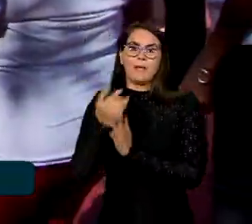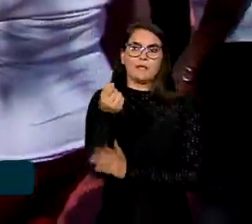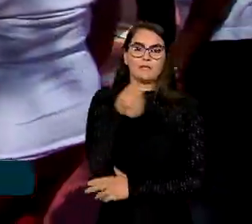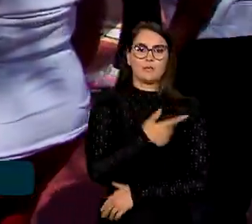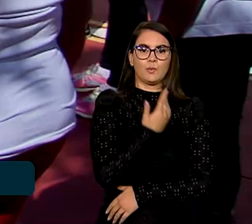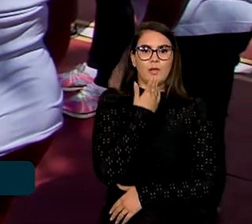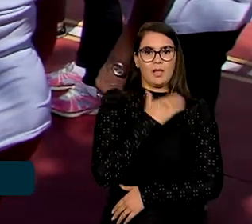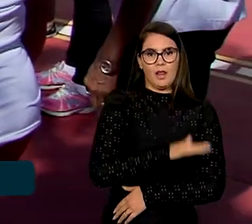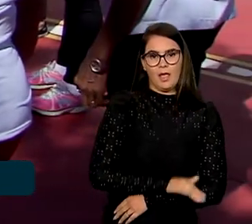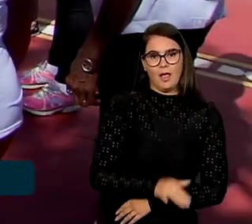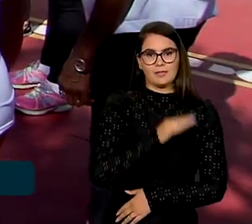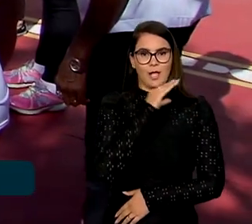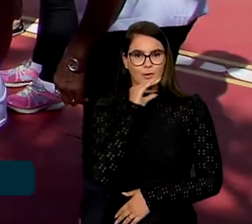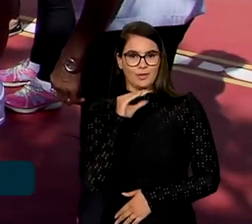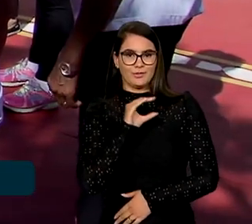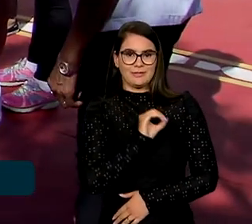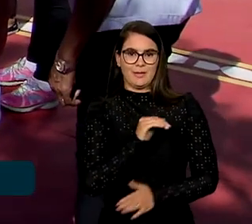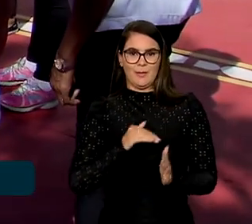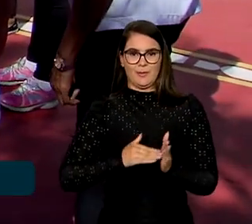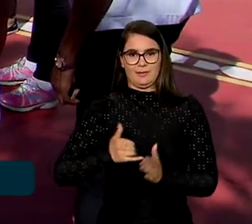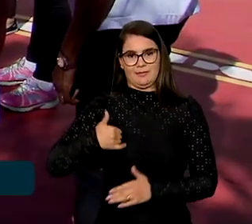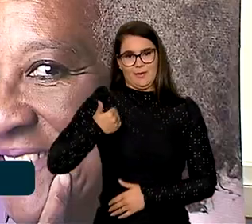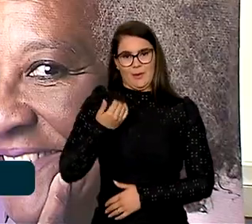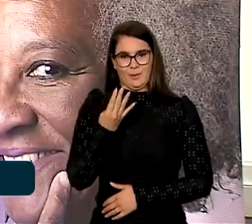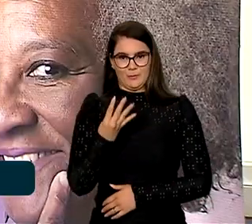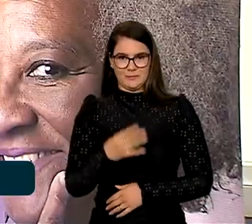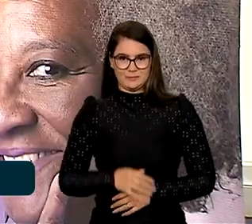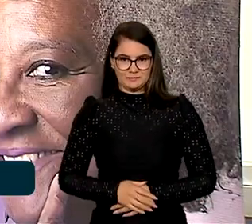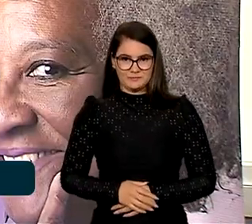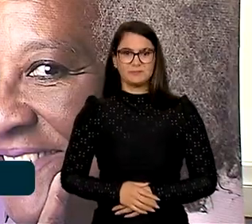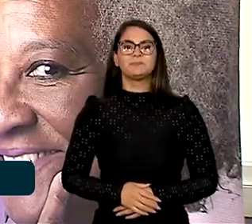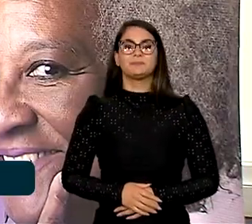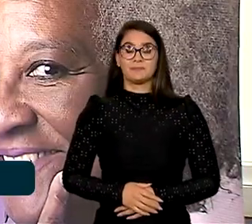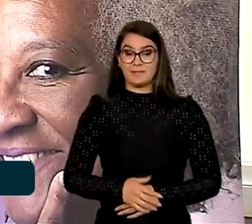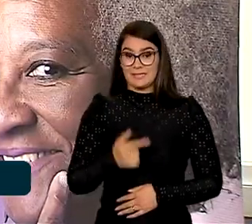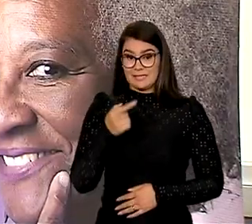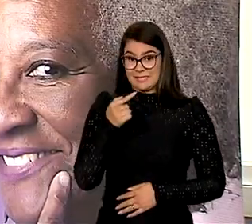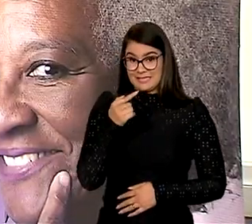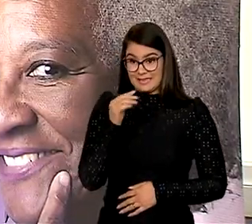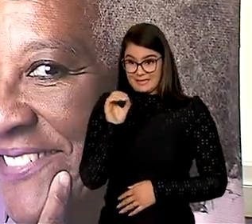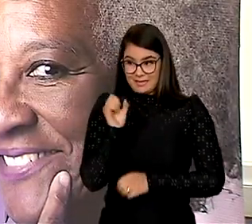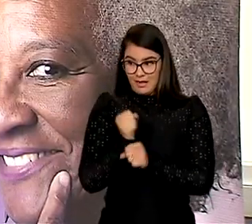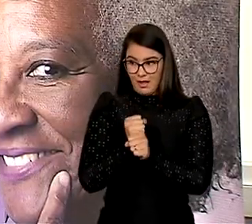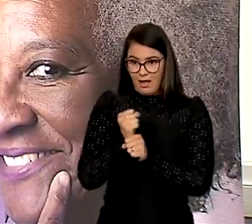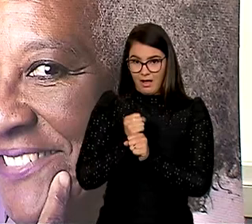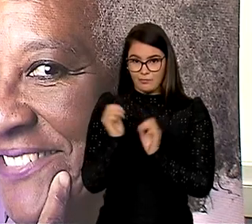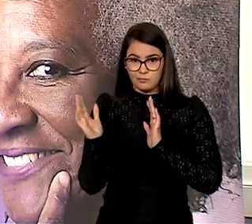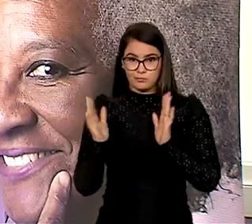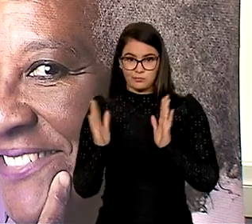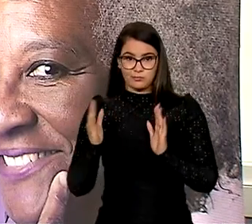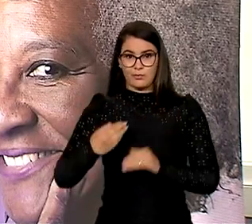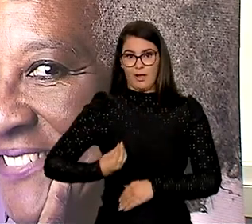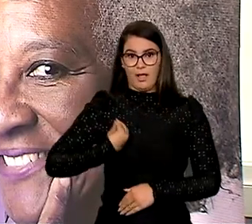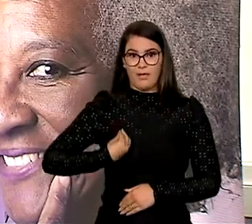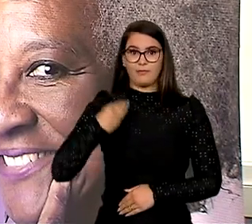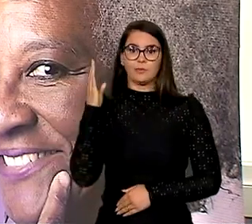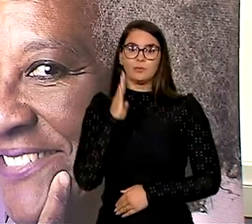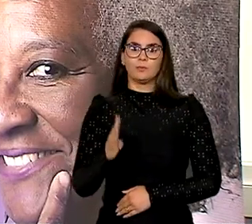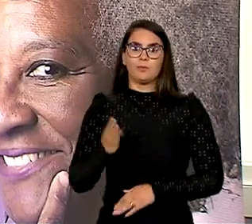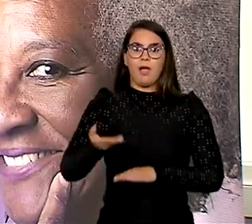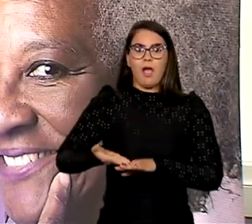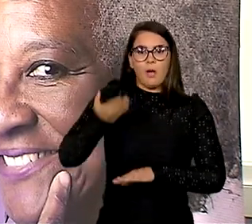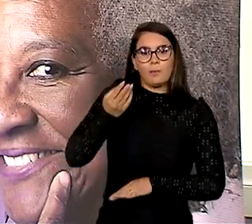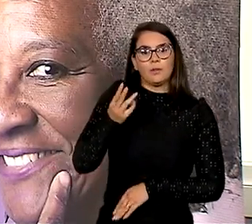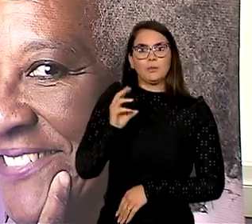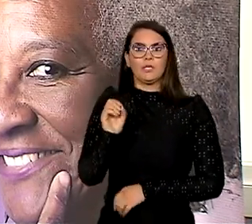adolescentes de 0 a 14 anos. Em sete décadas, a média de vida do brasileiro aumentou 30